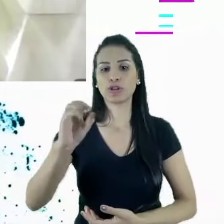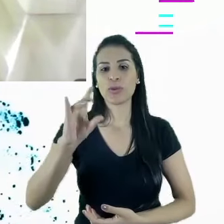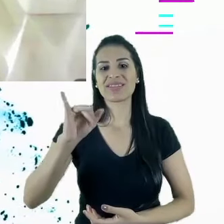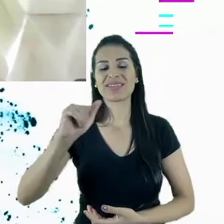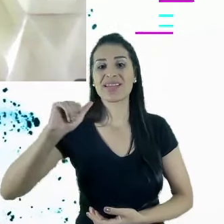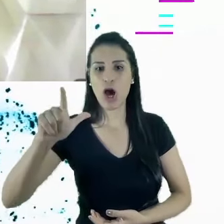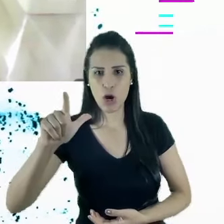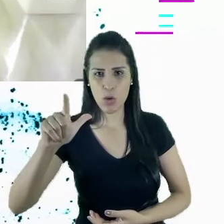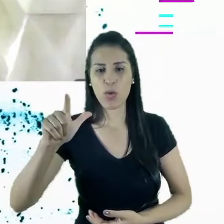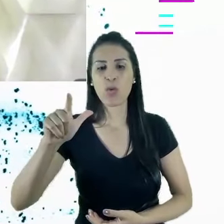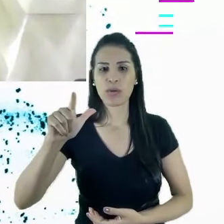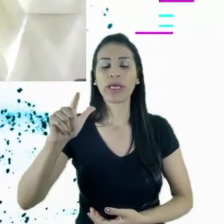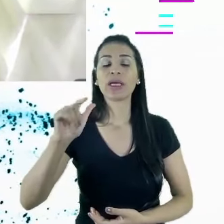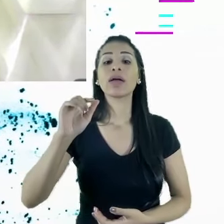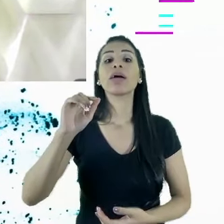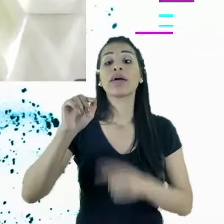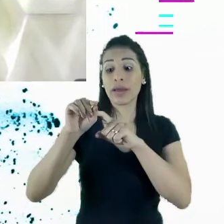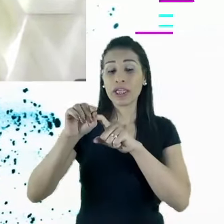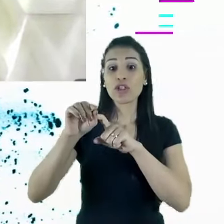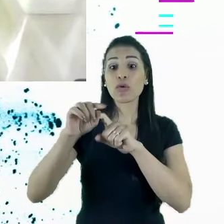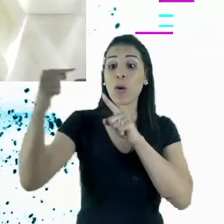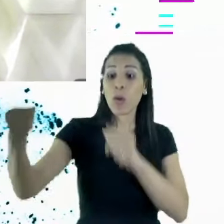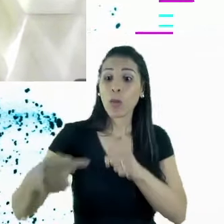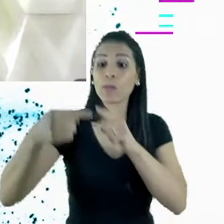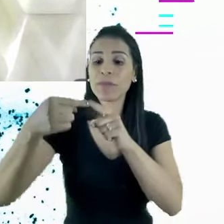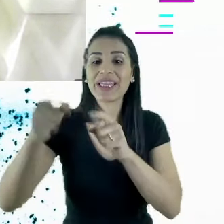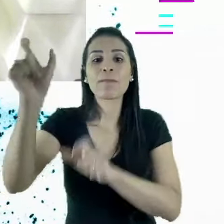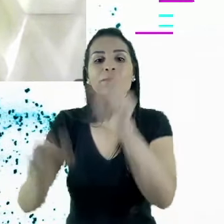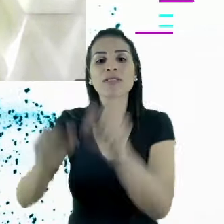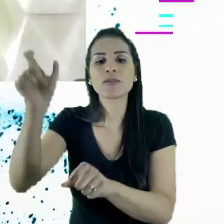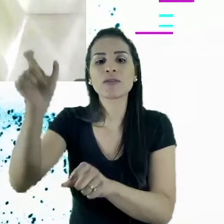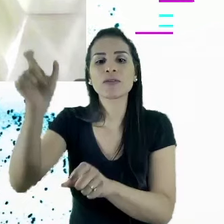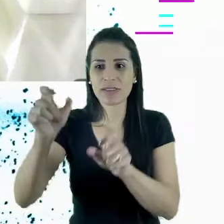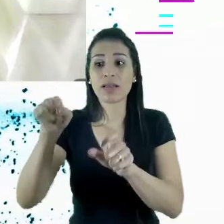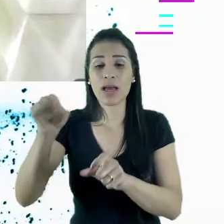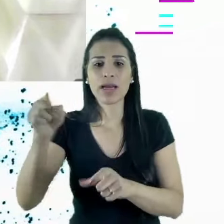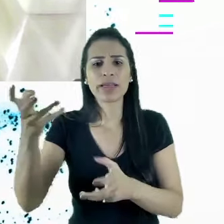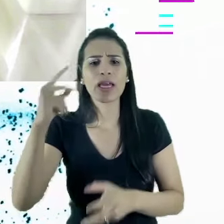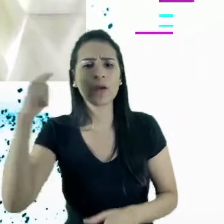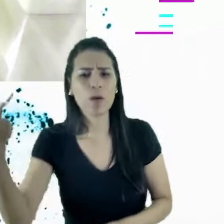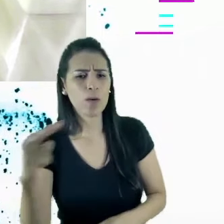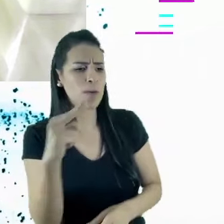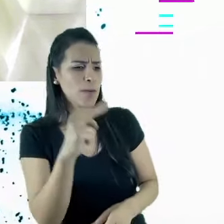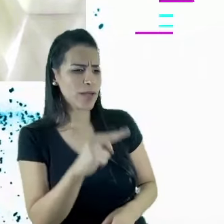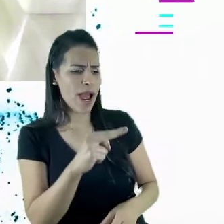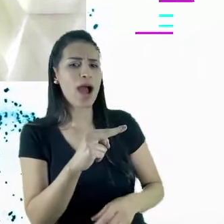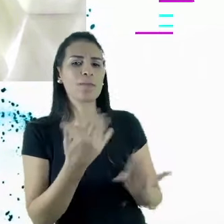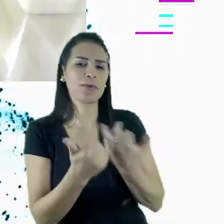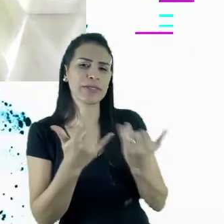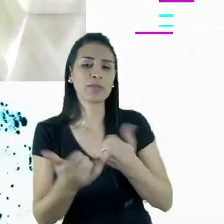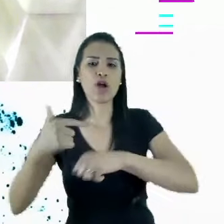trazemos para o varejo. E aí o consumidor quer olhar que mais do que nas passarelas de